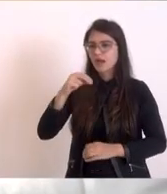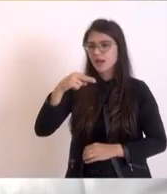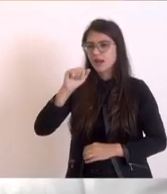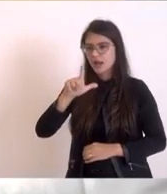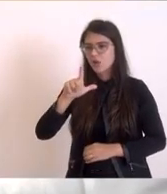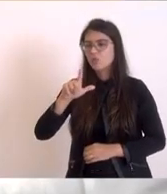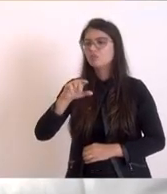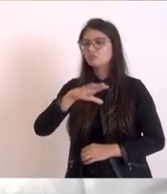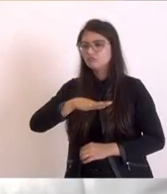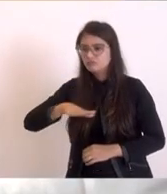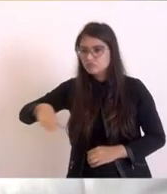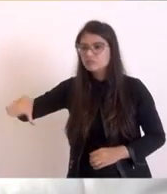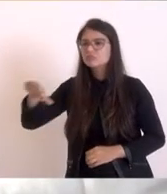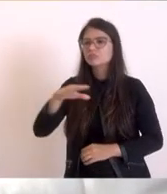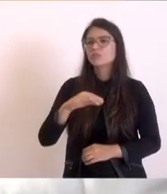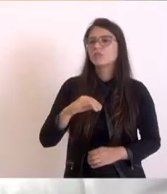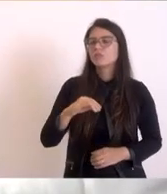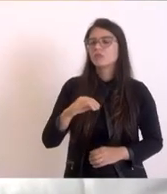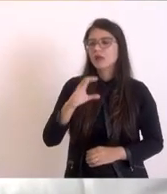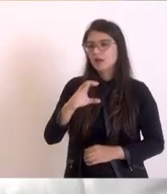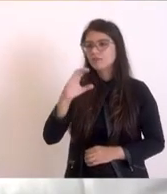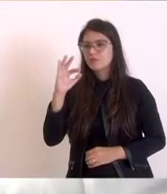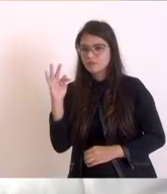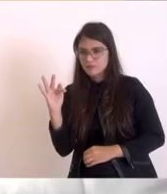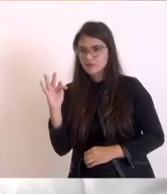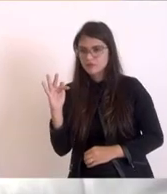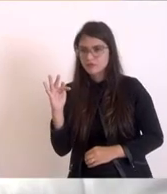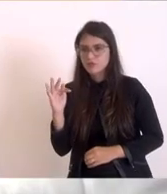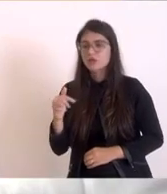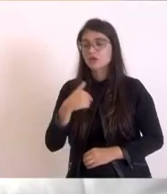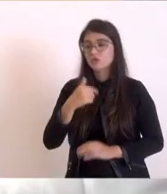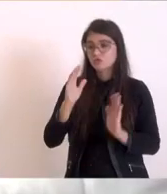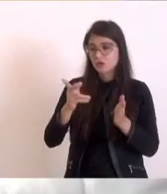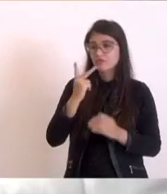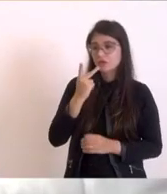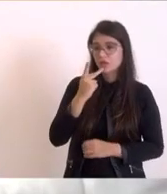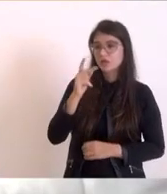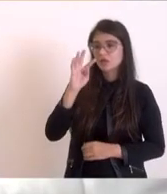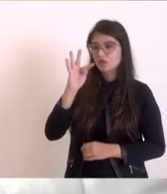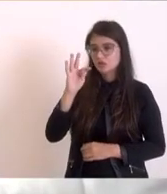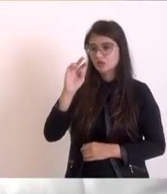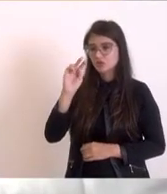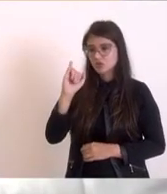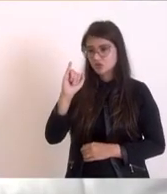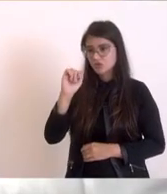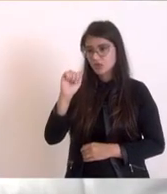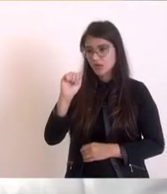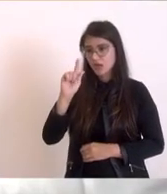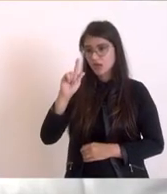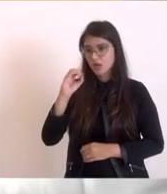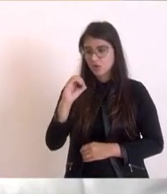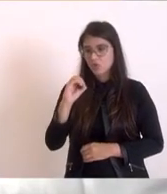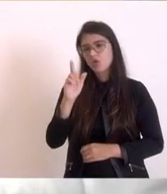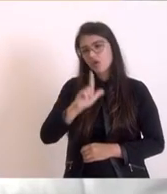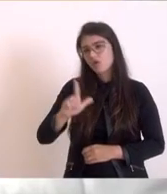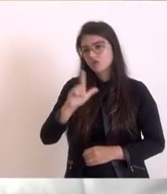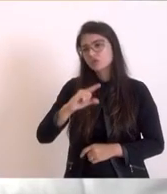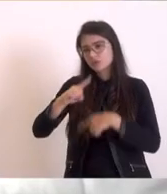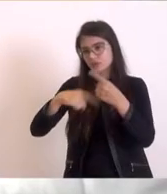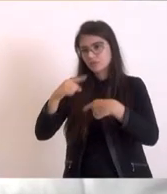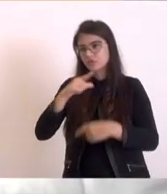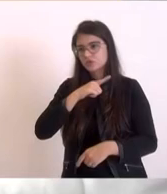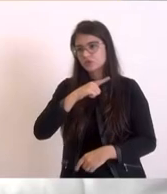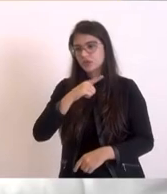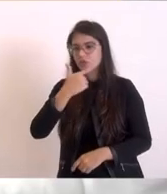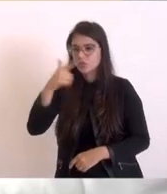de janeiro. já falei com o Tiago Pampolho, o secretário. Depois, logicamente, tem outras possibilidades